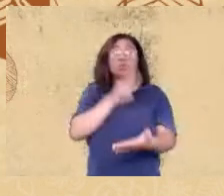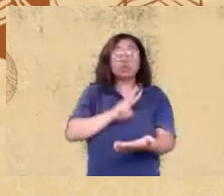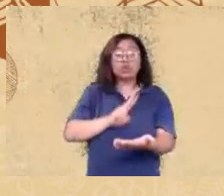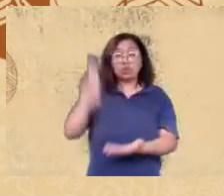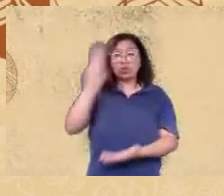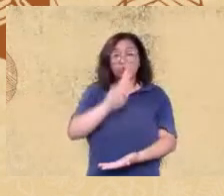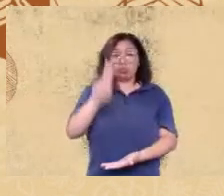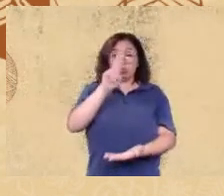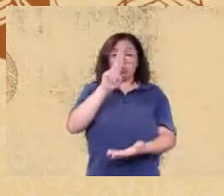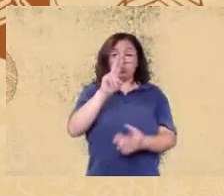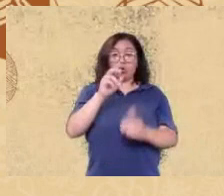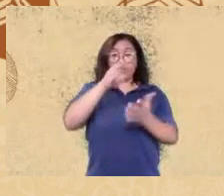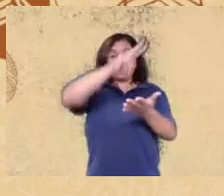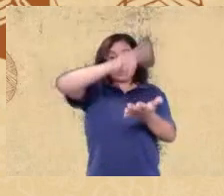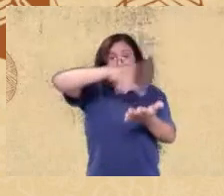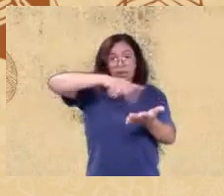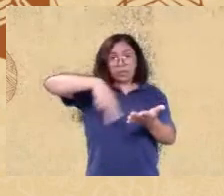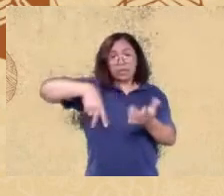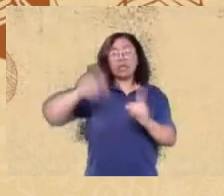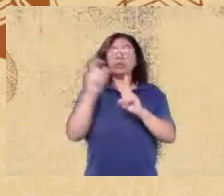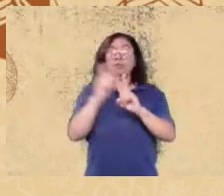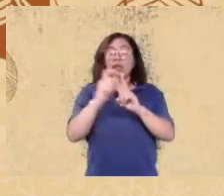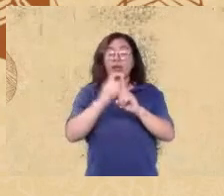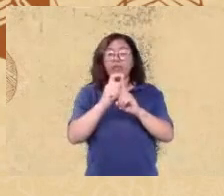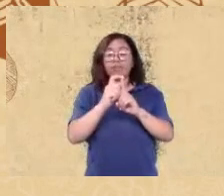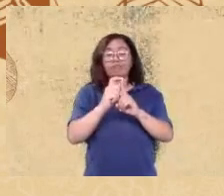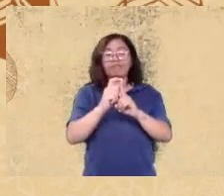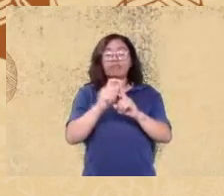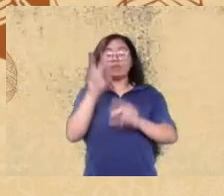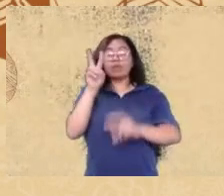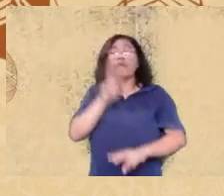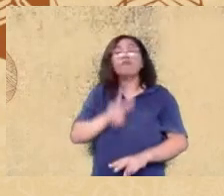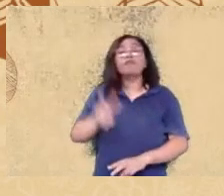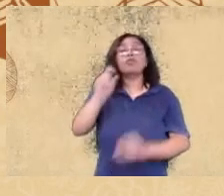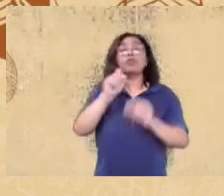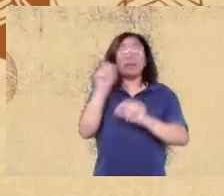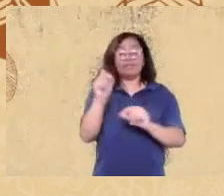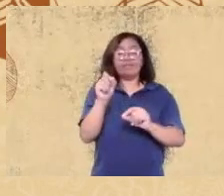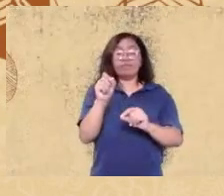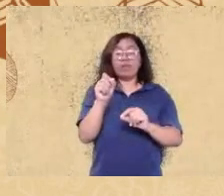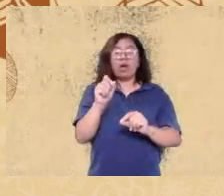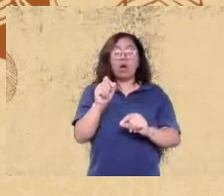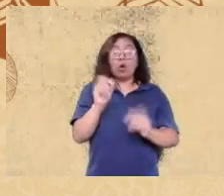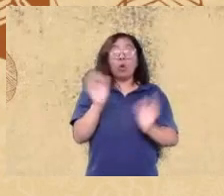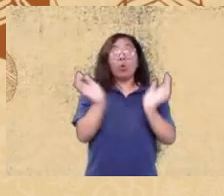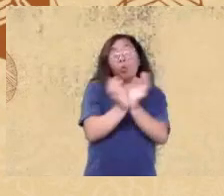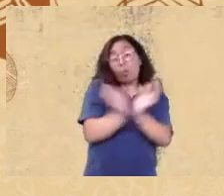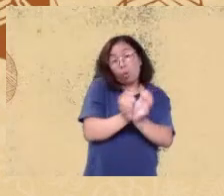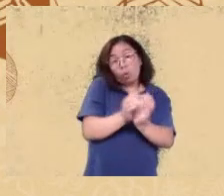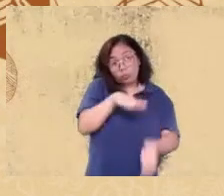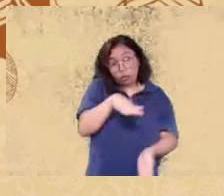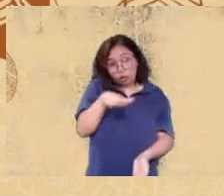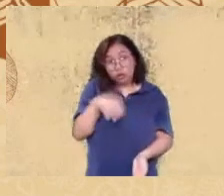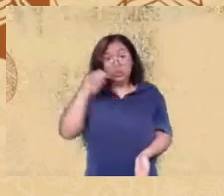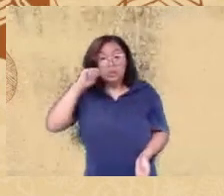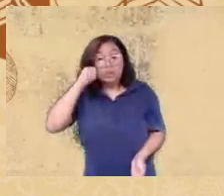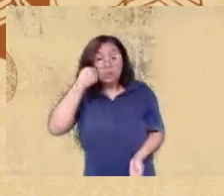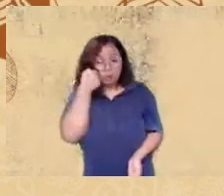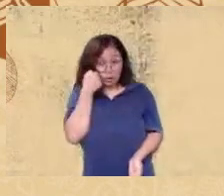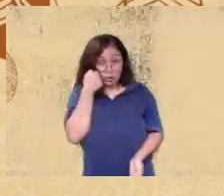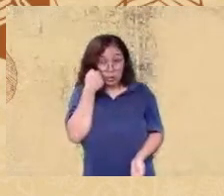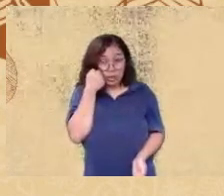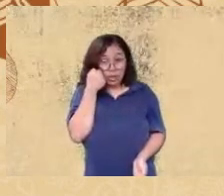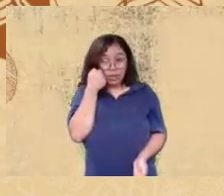desempenho dessa vez o grupo de etnia negra tem uma pontuação mais alta são adolescentes do que o grupo de etnia